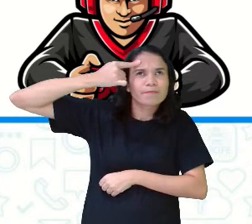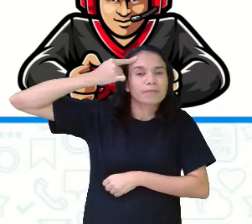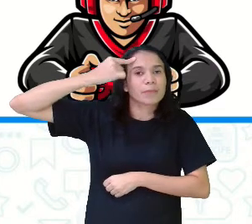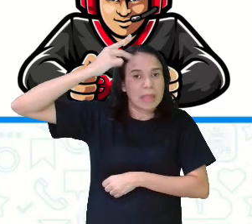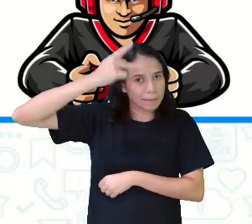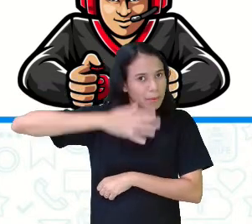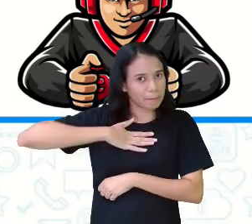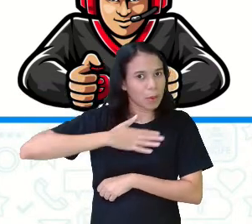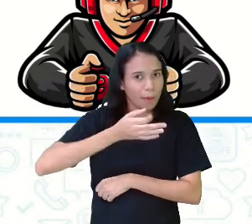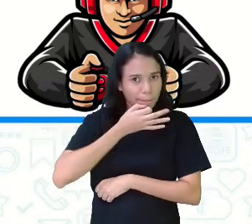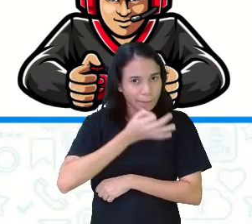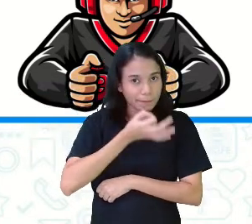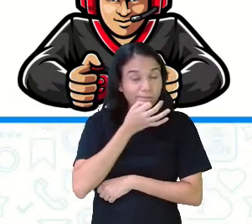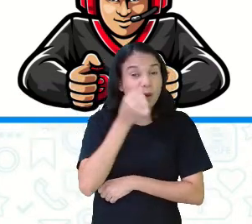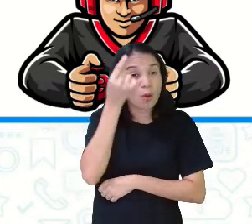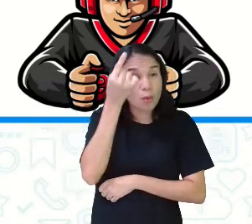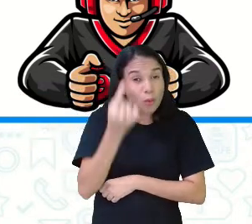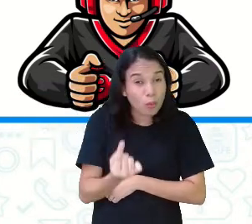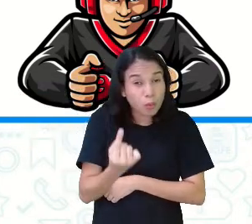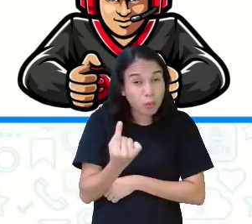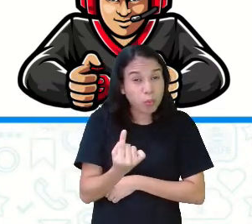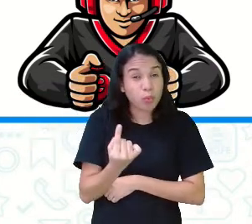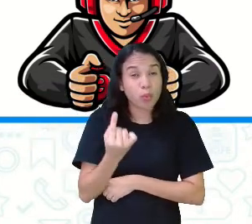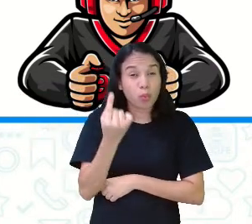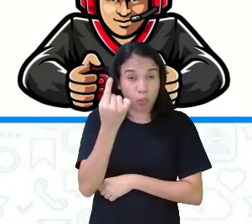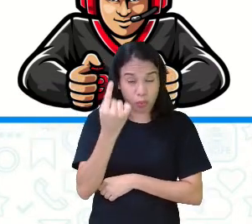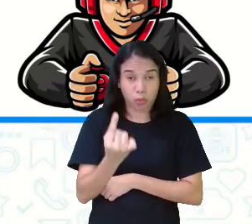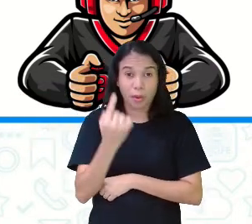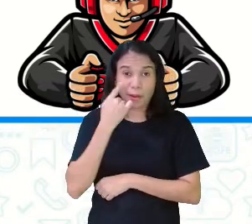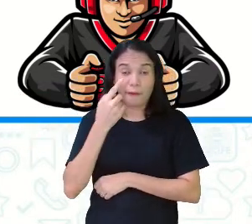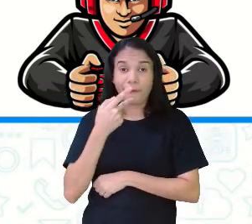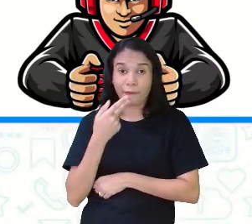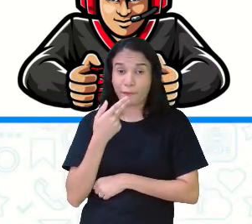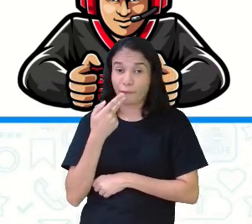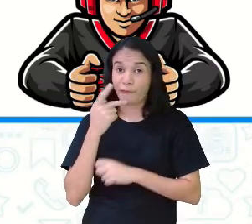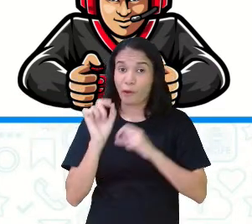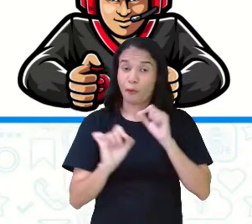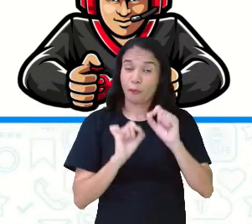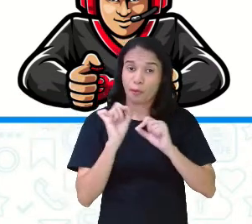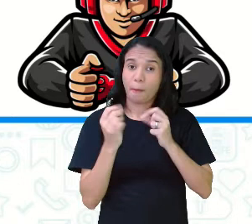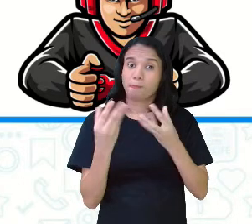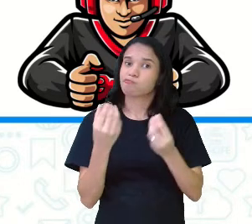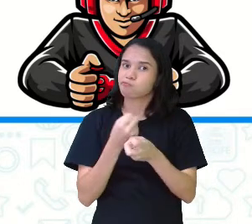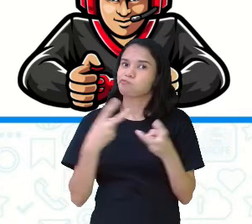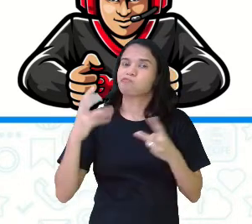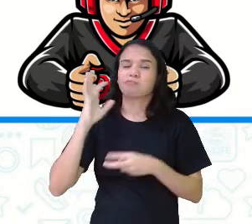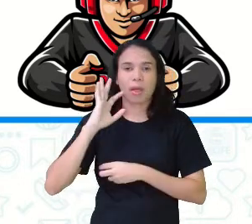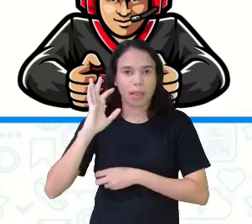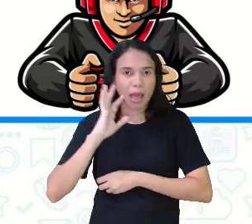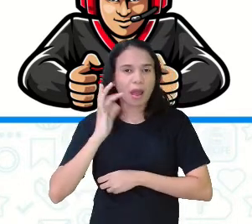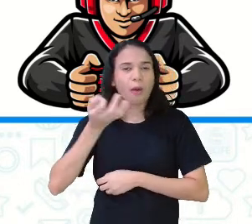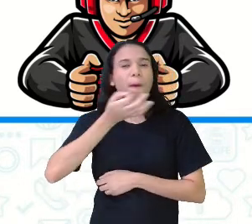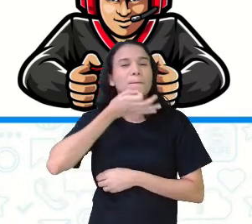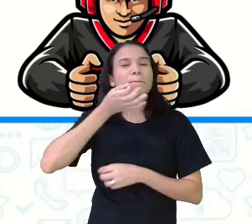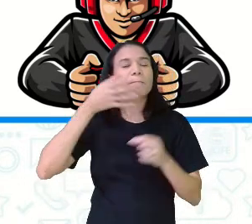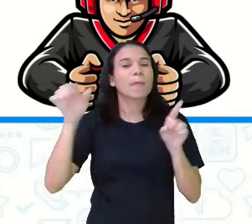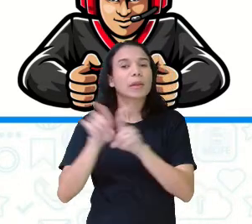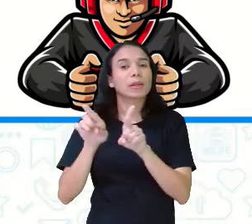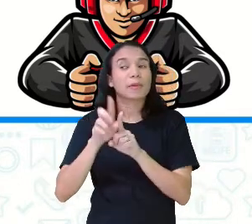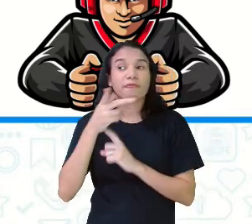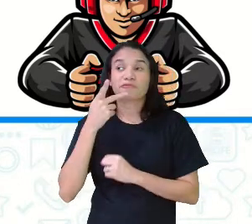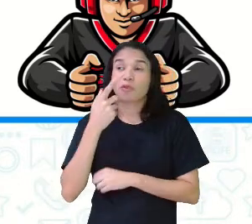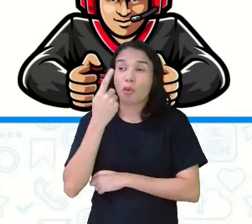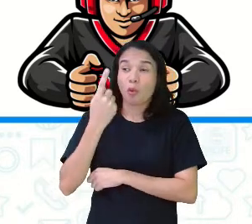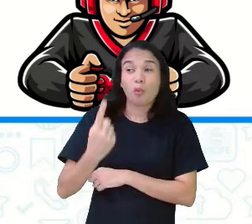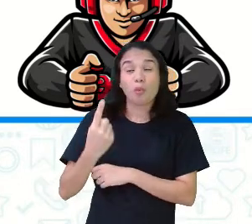Para mim, o único problema, olha aí, ele falou muita coisa bacana que ele acha, mas ele vai citar um